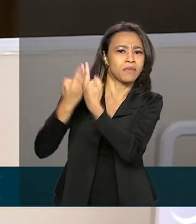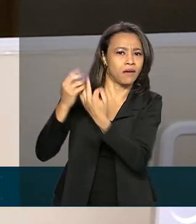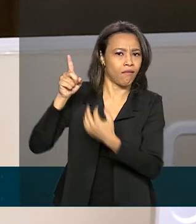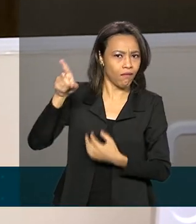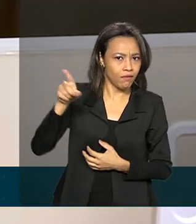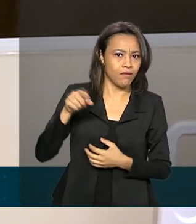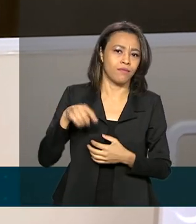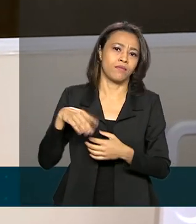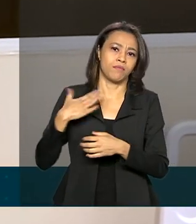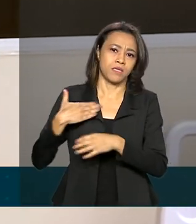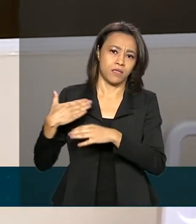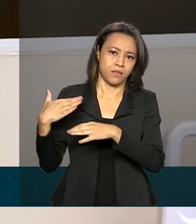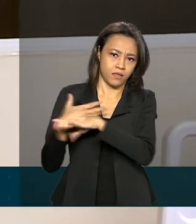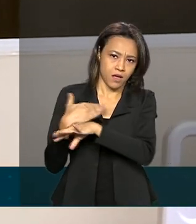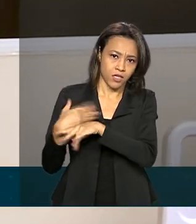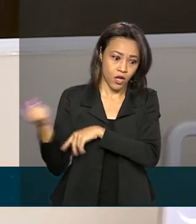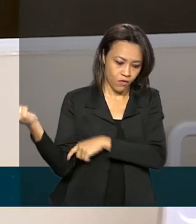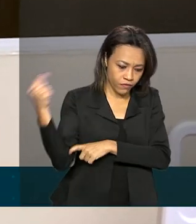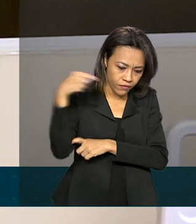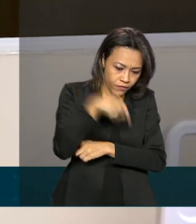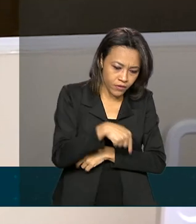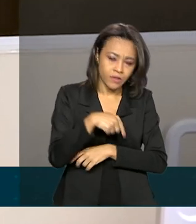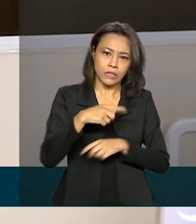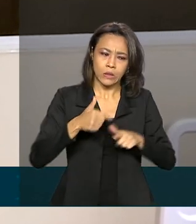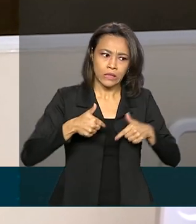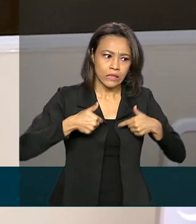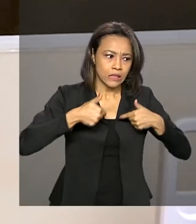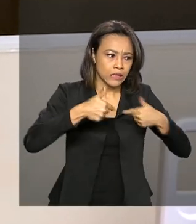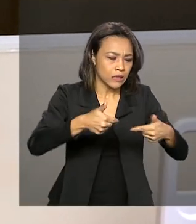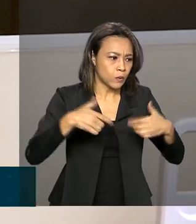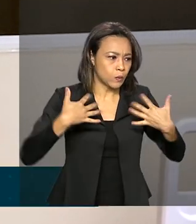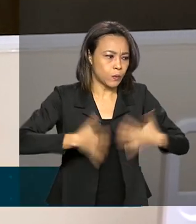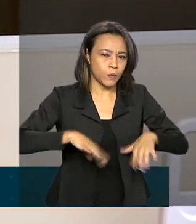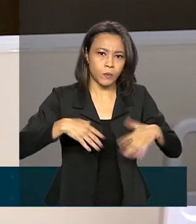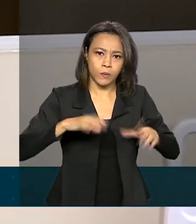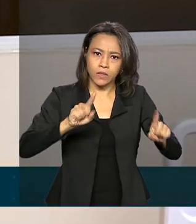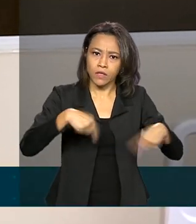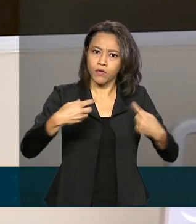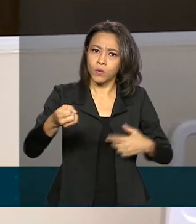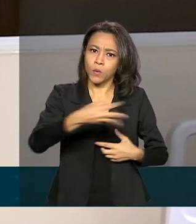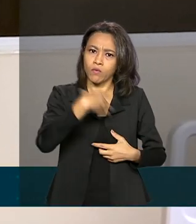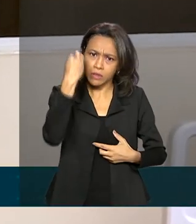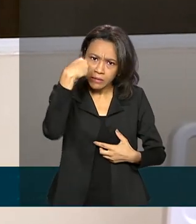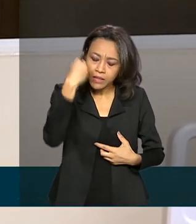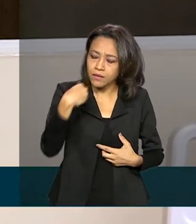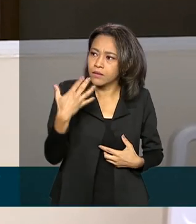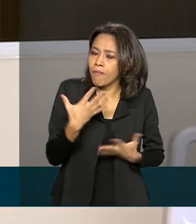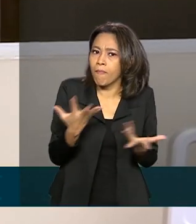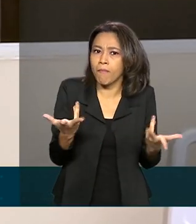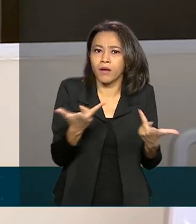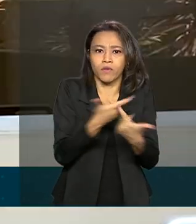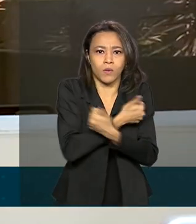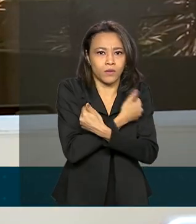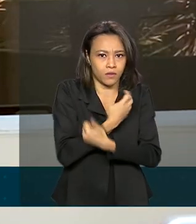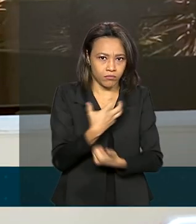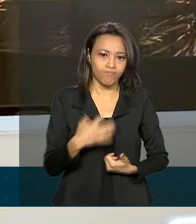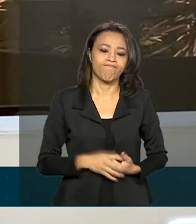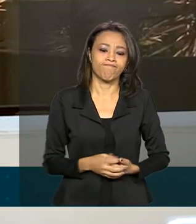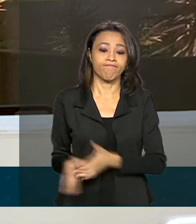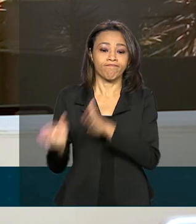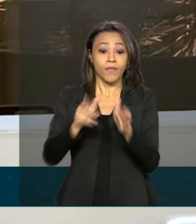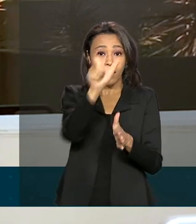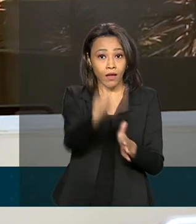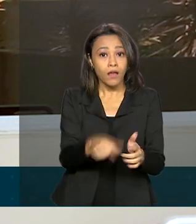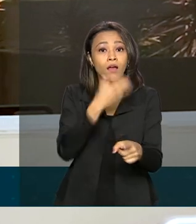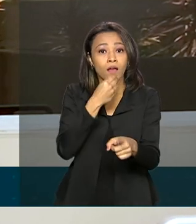vir para cá enfrentar esse desafio novo, mas está sendo uma experiência realmente maravilhosa, muito gratificante. Gabriel